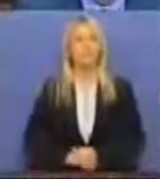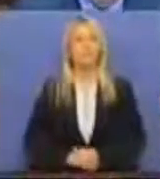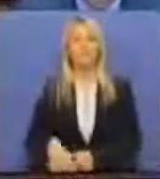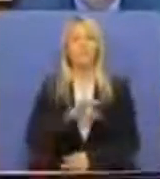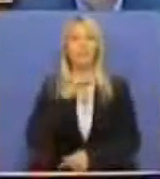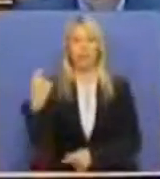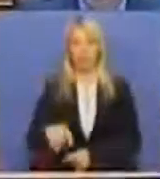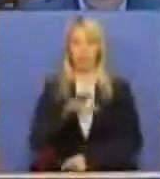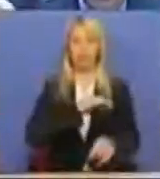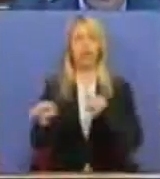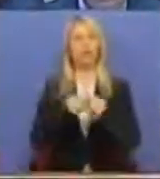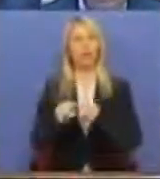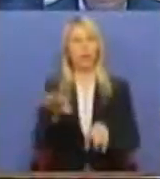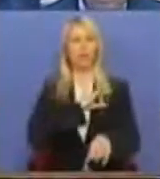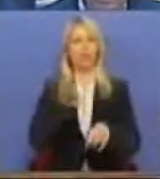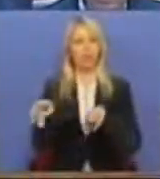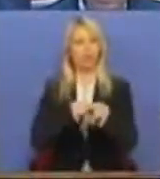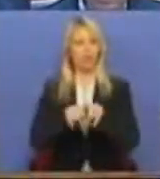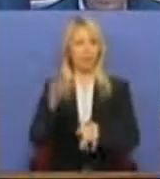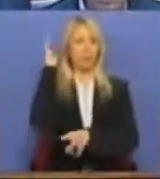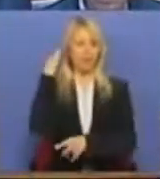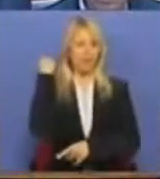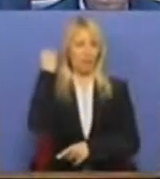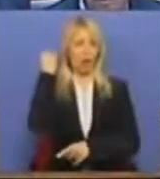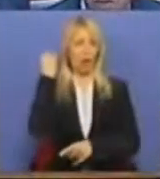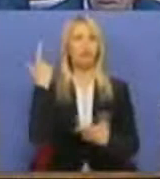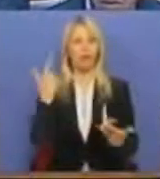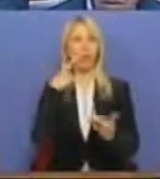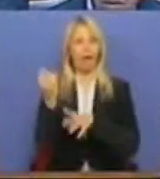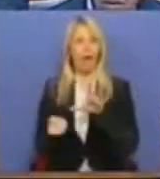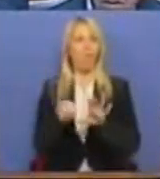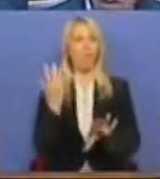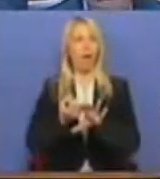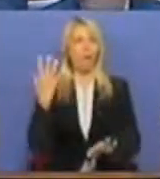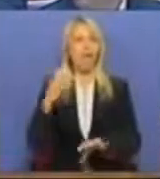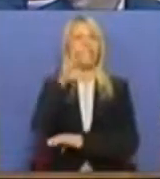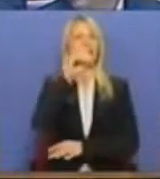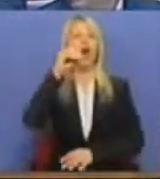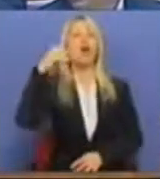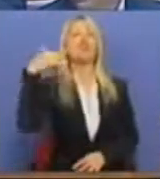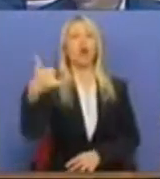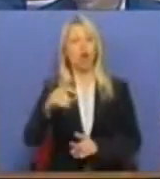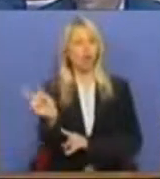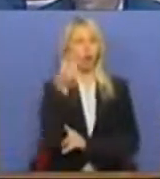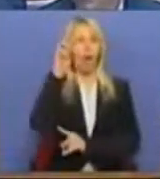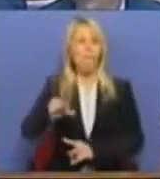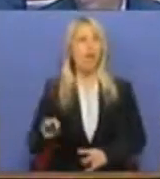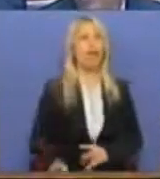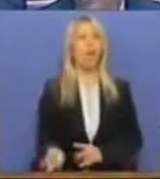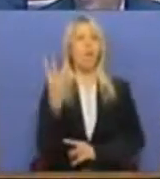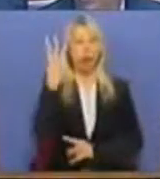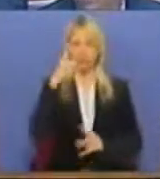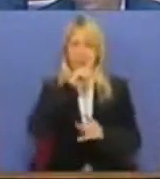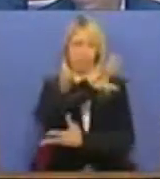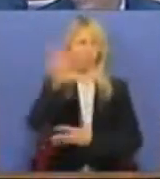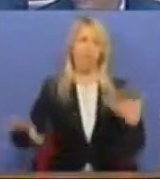Sr. Presidente, Sr. Deputado, Sr. Deputado Santana Lopes, o que se emite é CO2, não é megawatts, Sr. Deputado. Não faça essa confusão. É